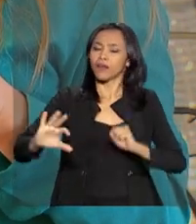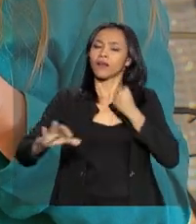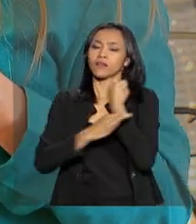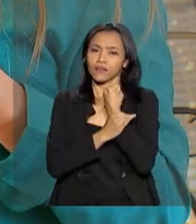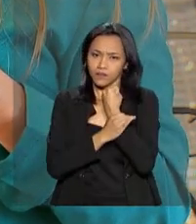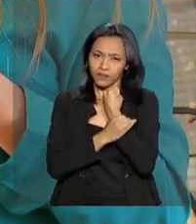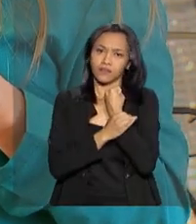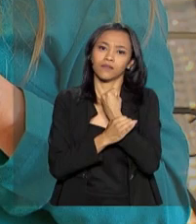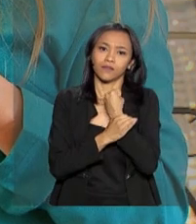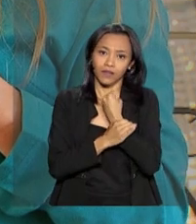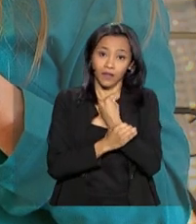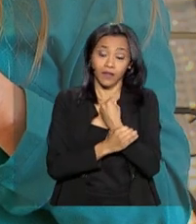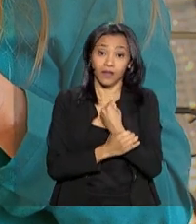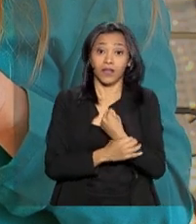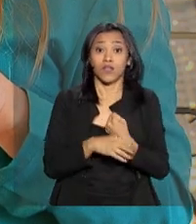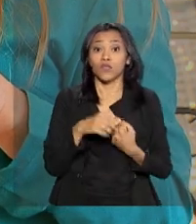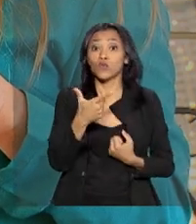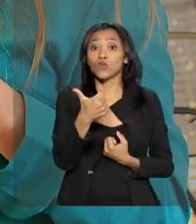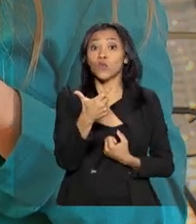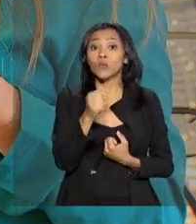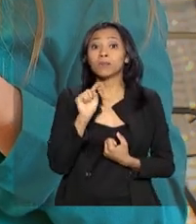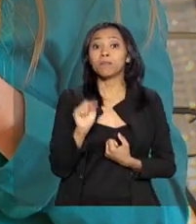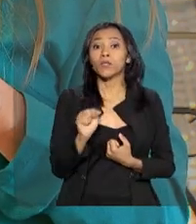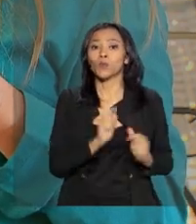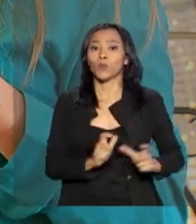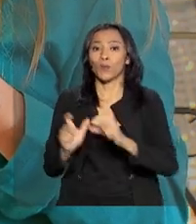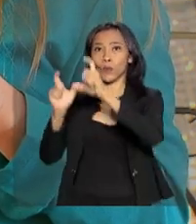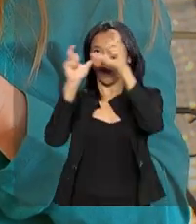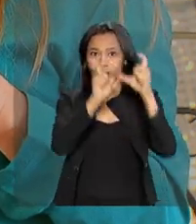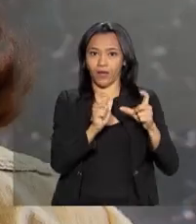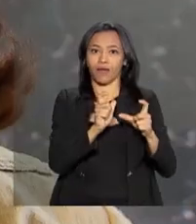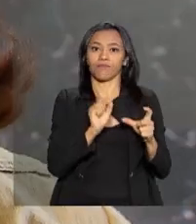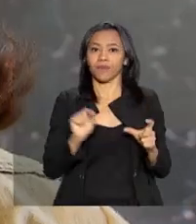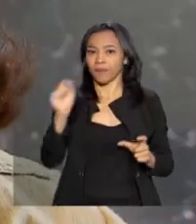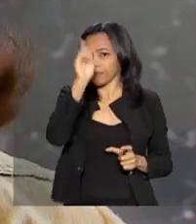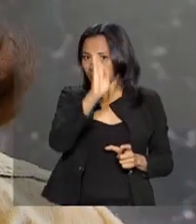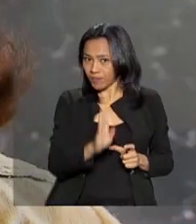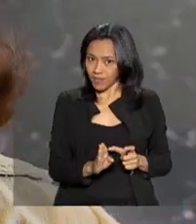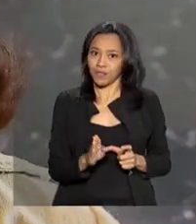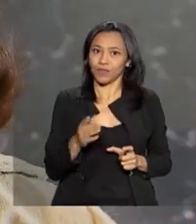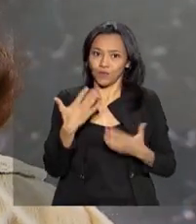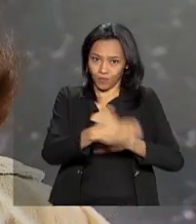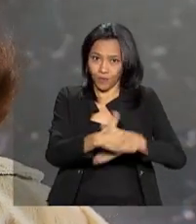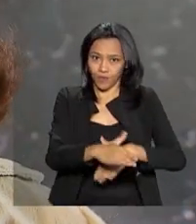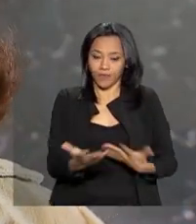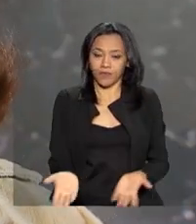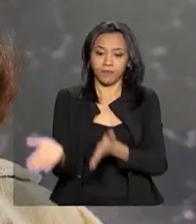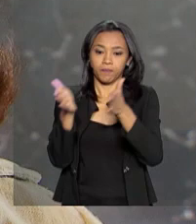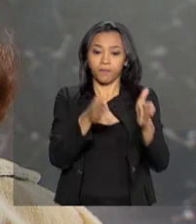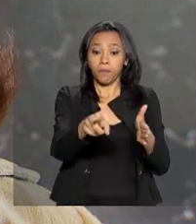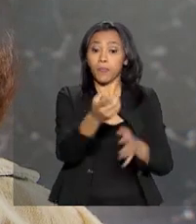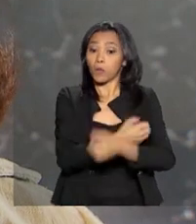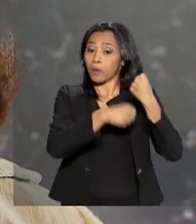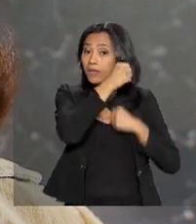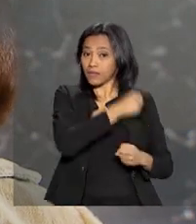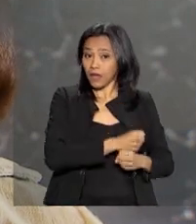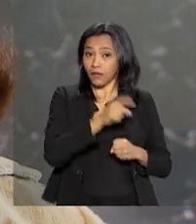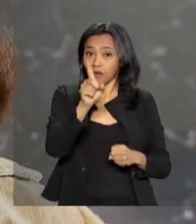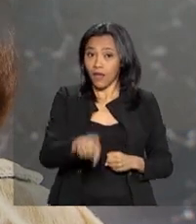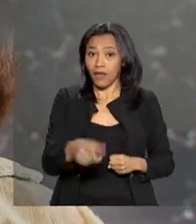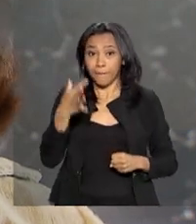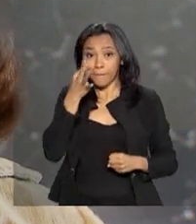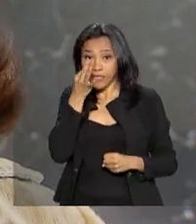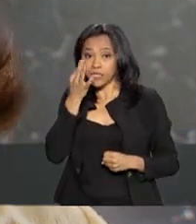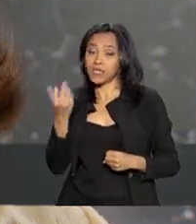a segurança nos 12 mil locais de provas em todo o país. Até o ano passado, a gente capacitava com a presença do Enem